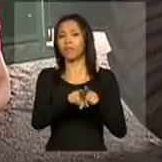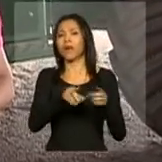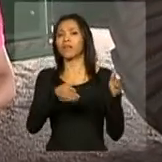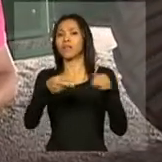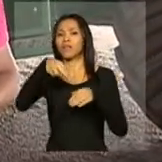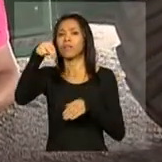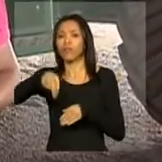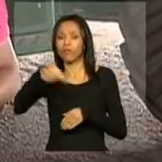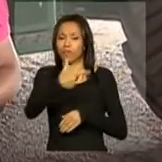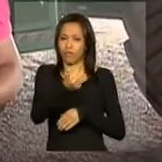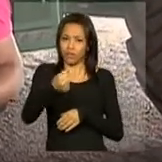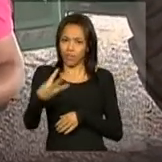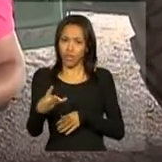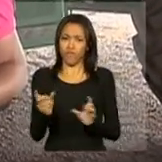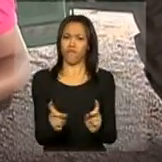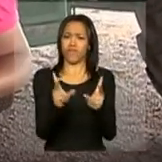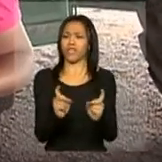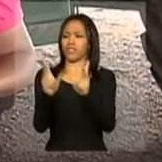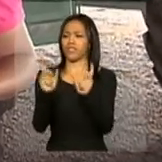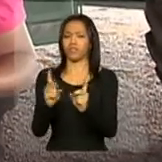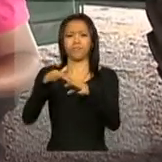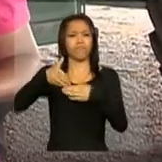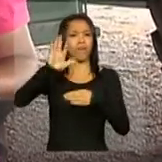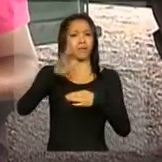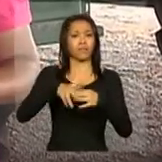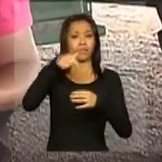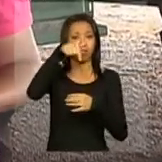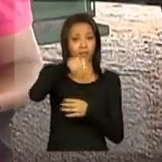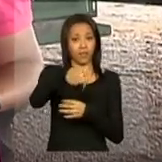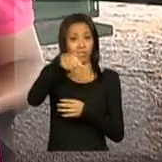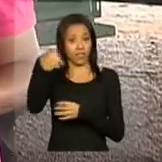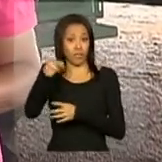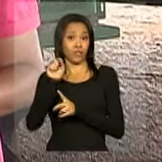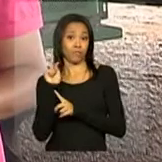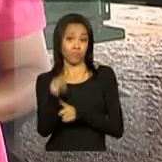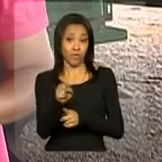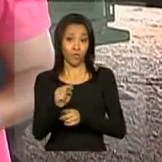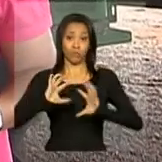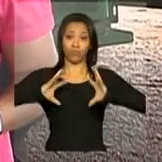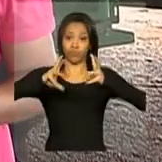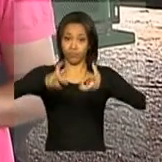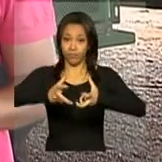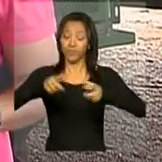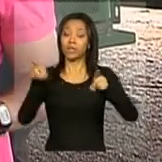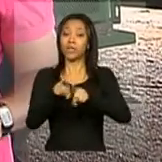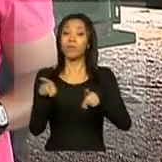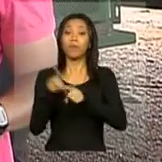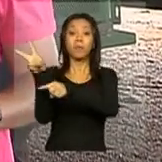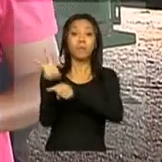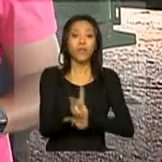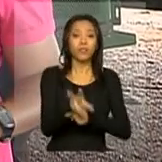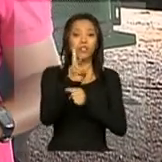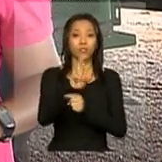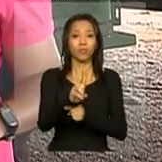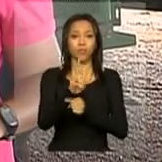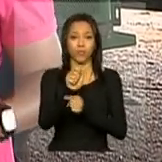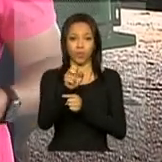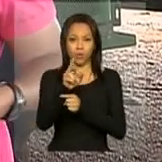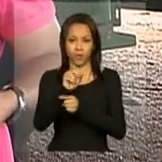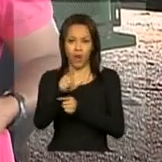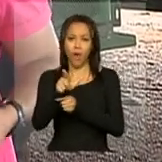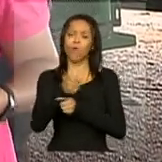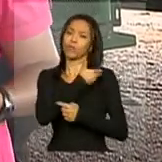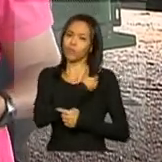2013, foram vendidas mais de 77 mil unidades. E o crédito rural, oferecido pelo governo brasileiro,